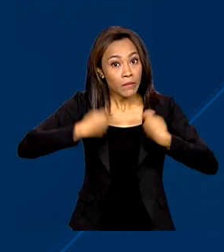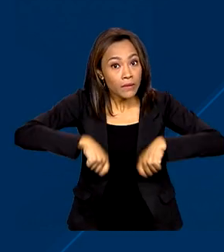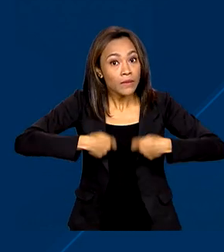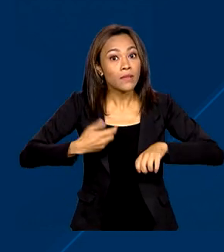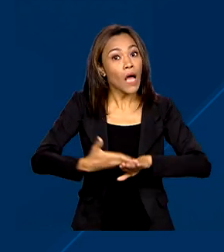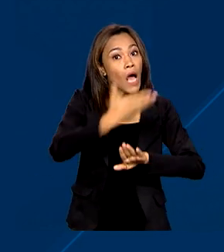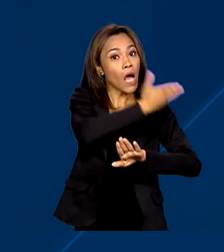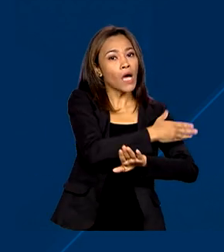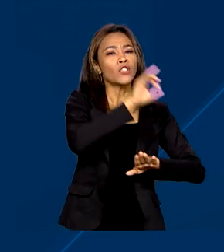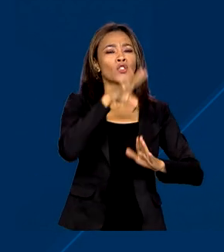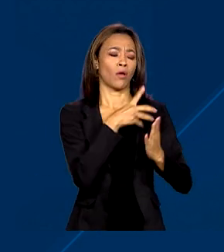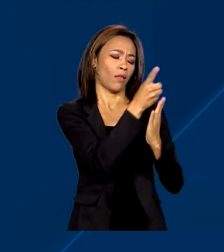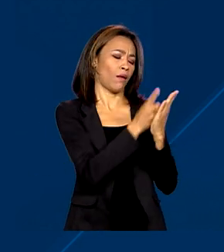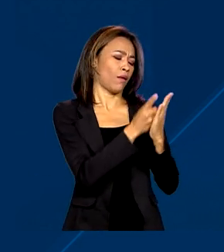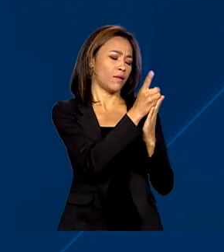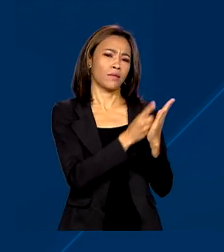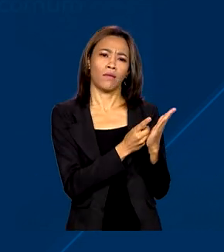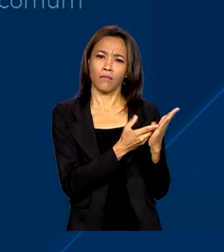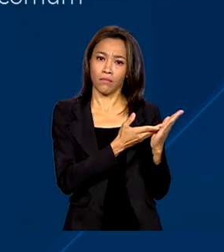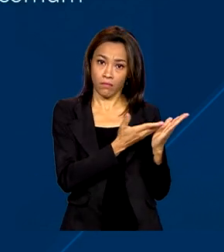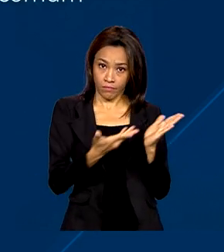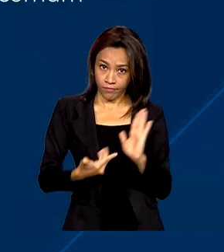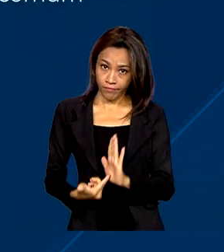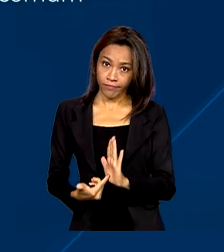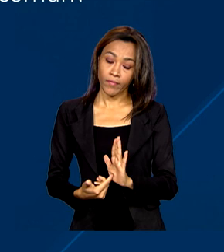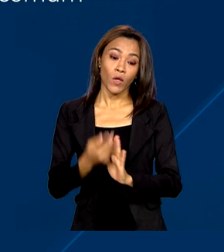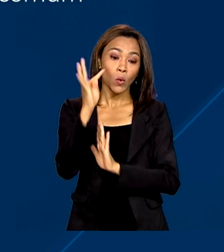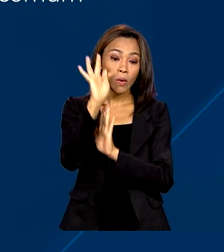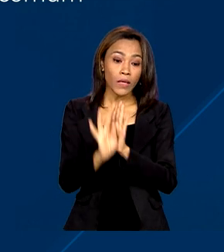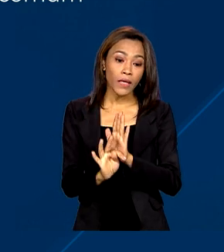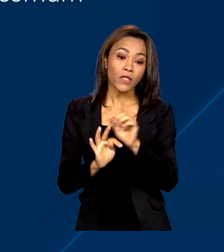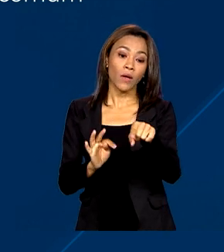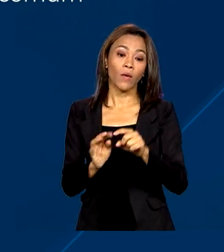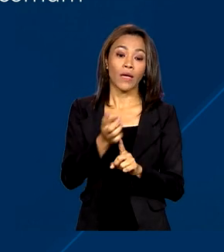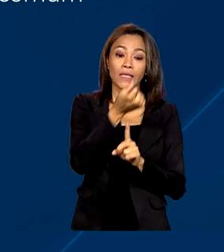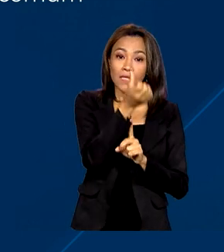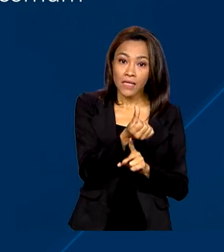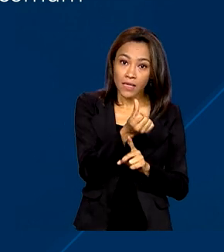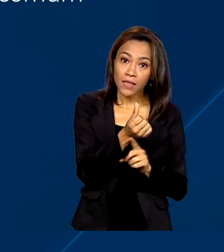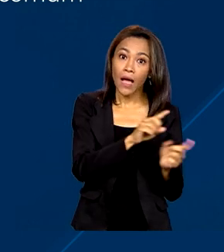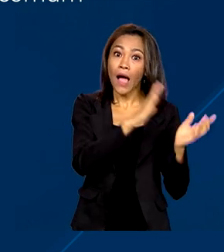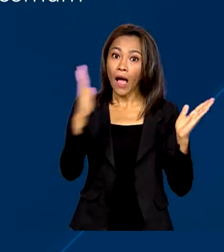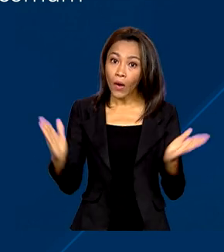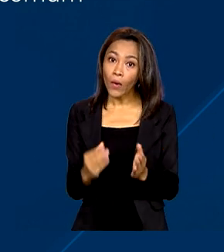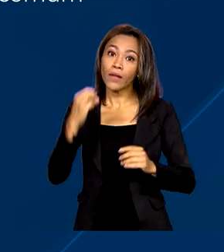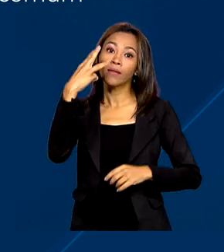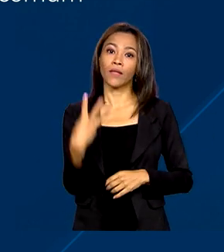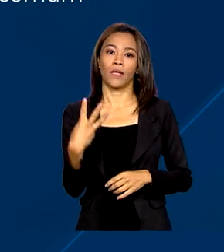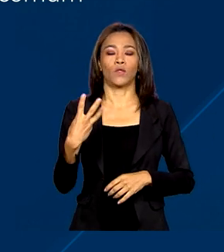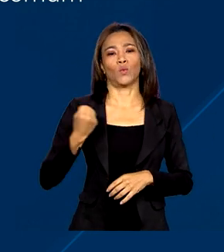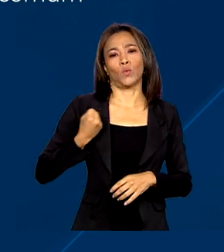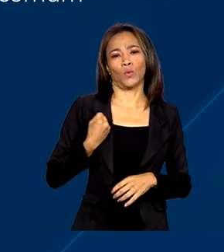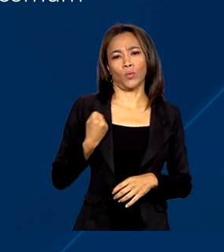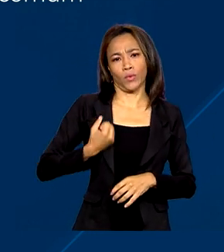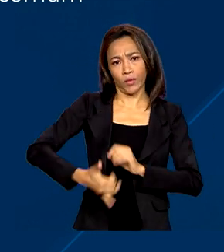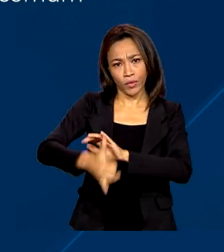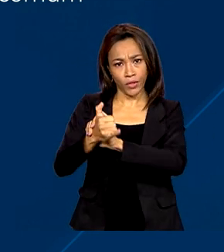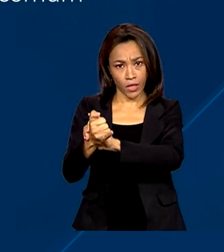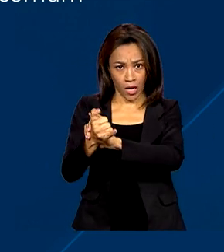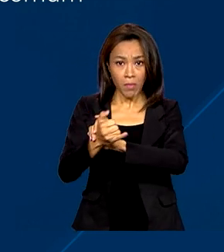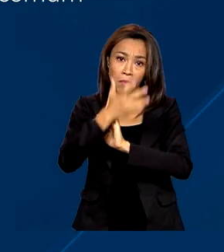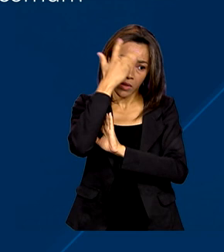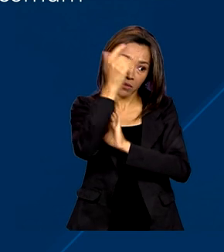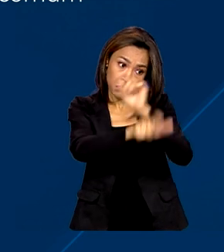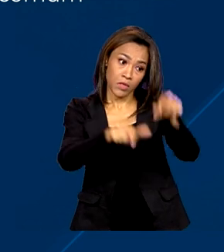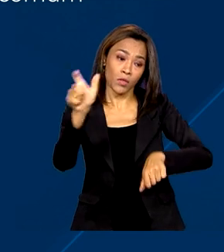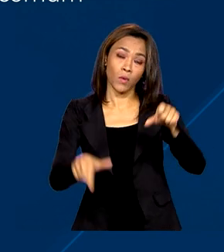bastava uma simples declaração. O texto ainda reduz de seis para três o número de armas para o cidadão comum e